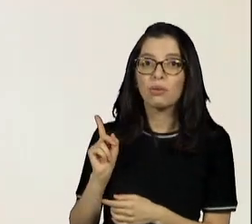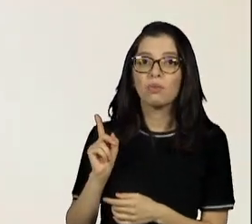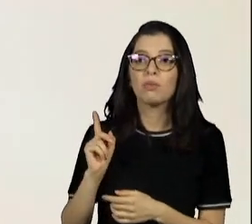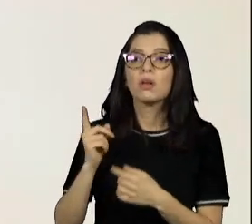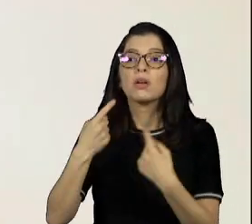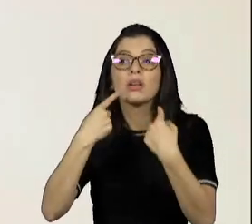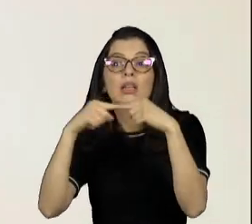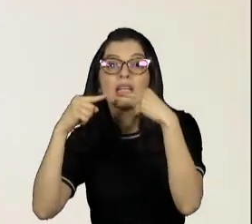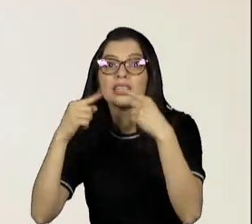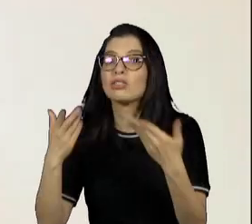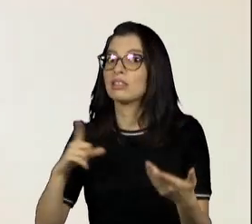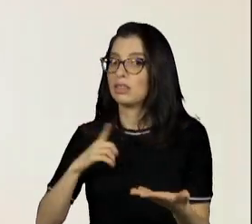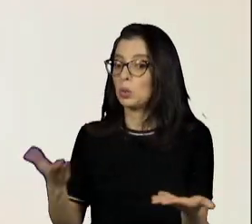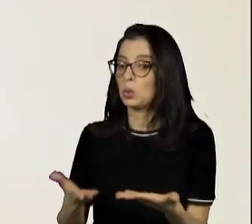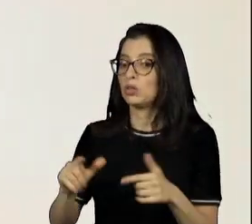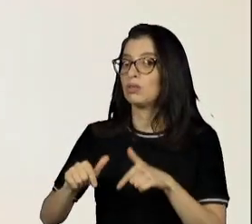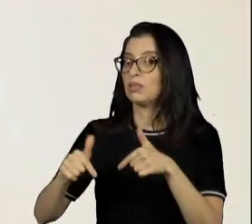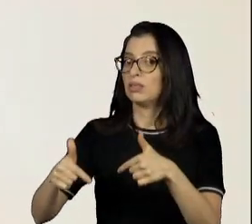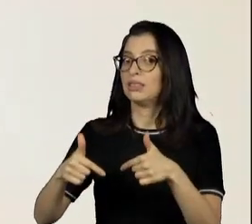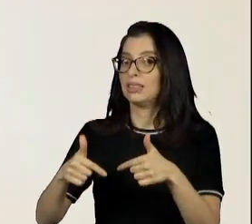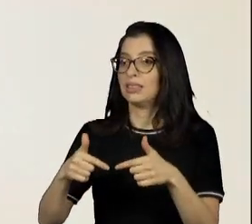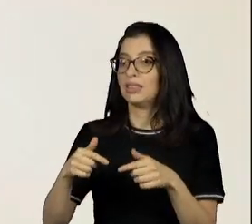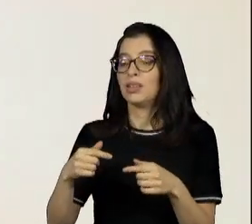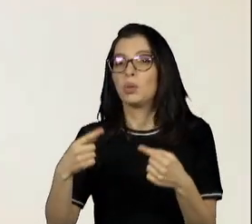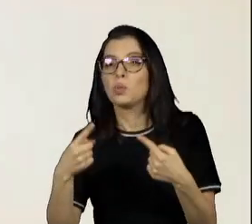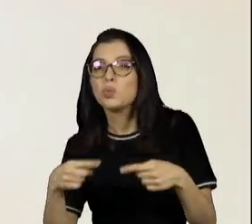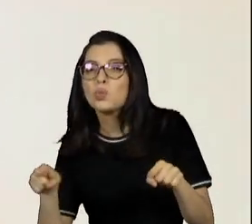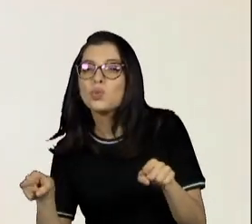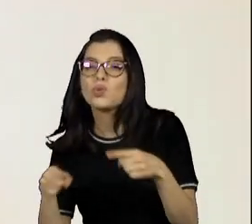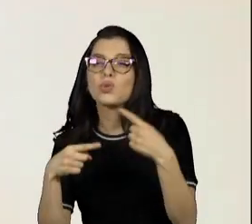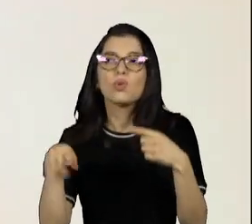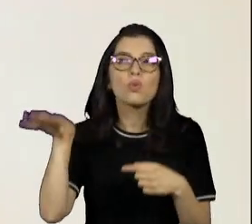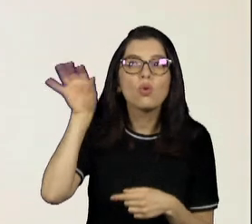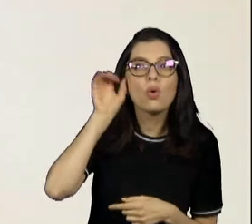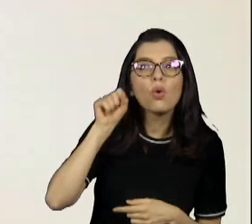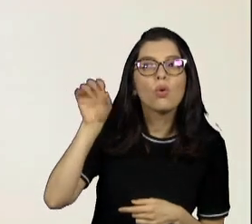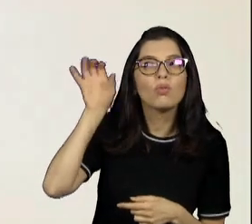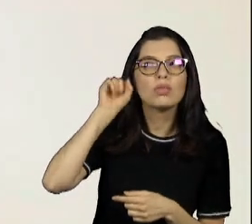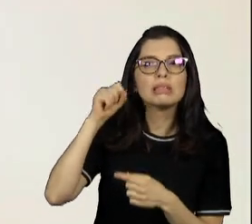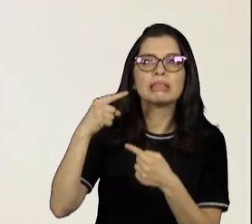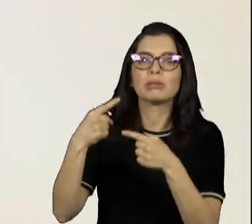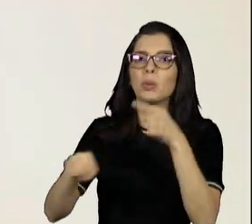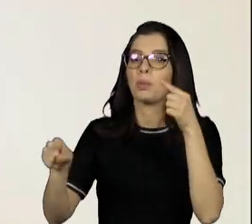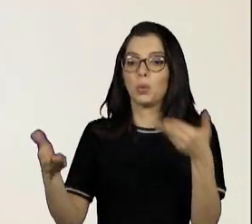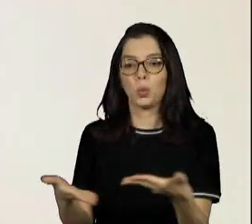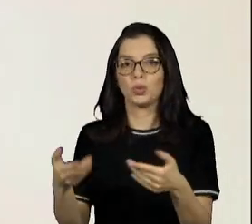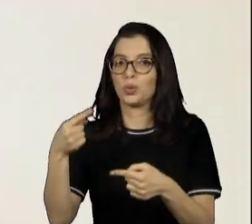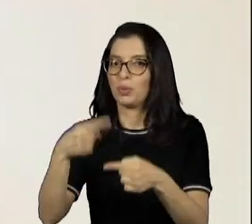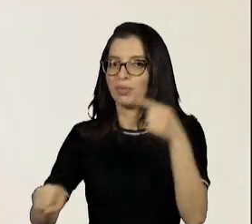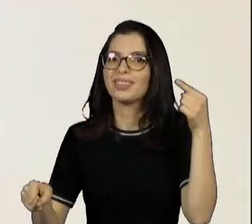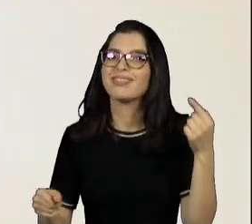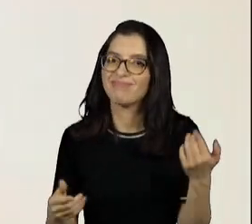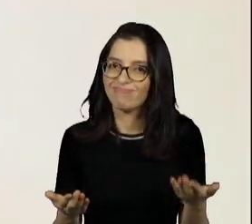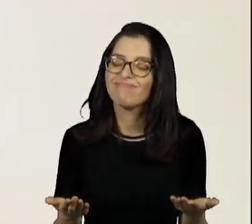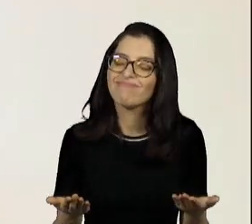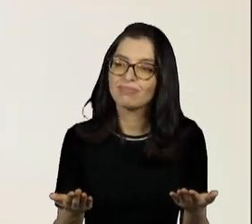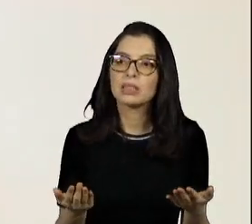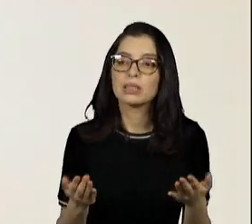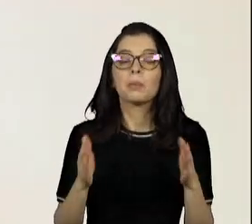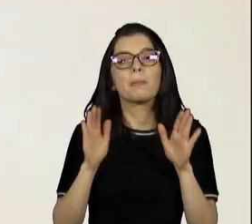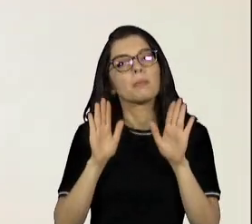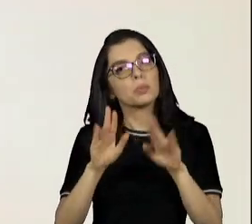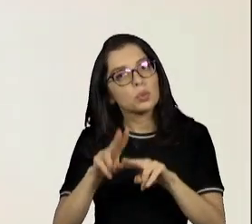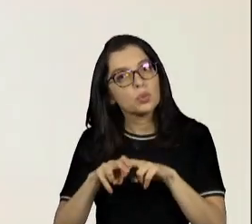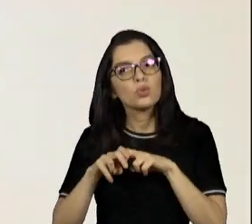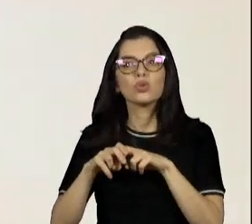época, músicas que a gente botava no programa, talvez não seria adequado colocar hoje em dia. Então, a mudança